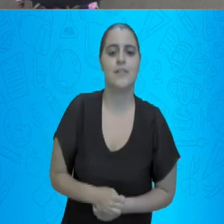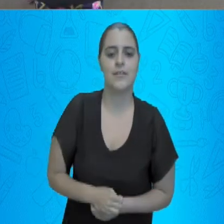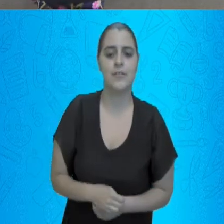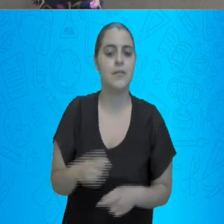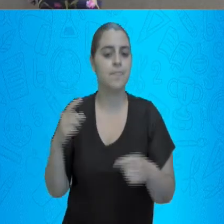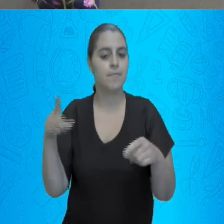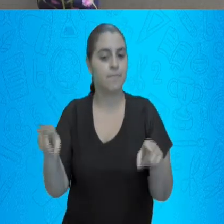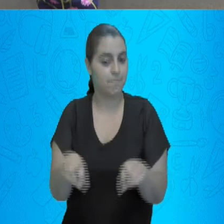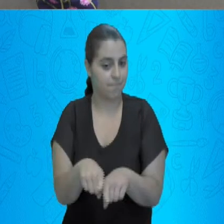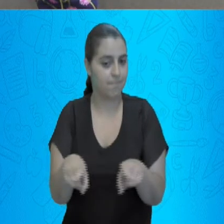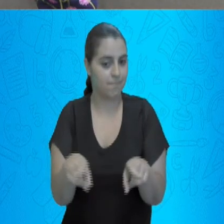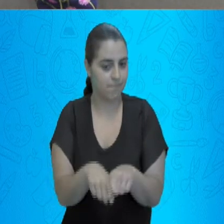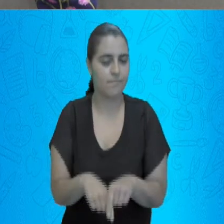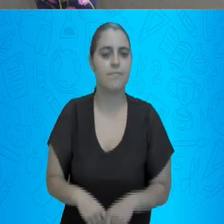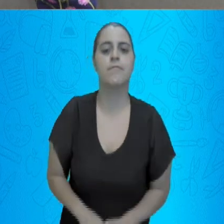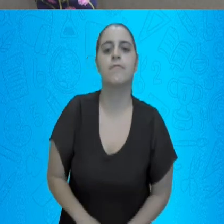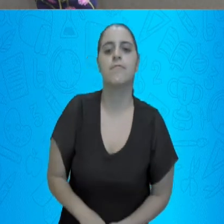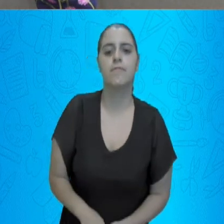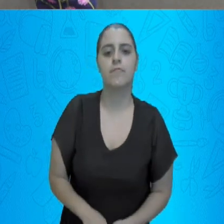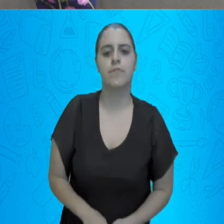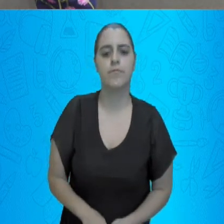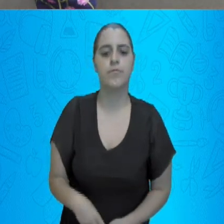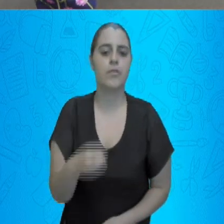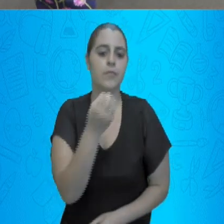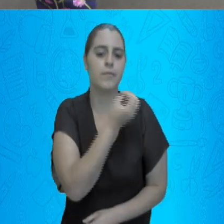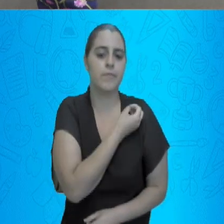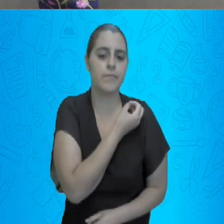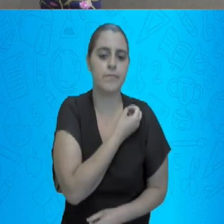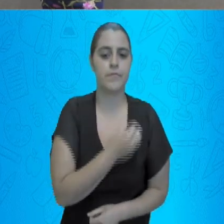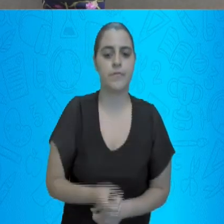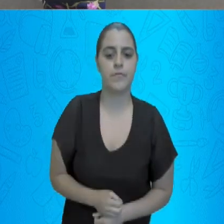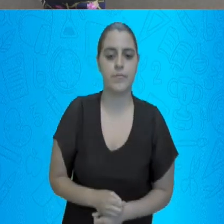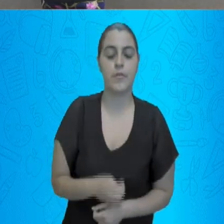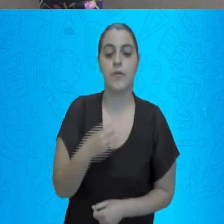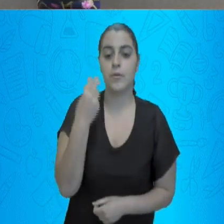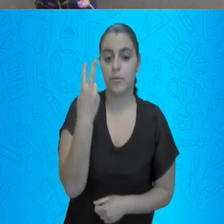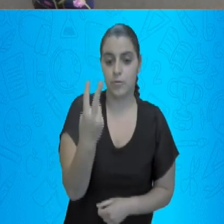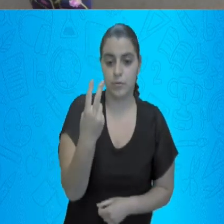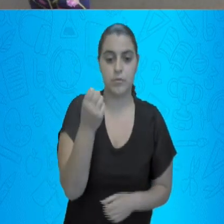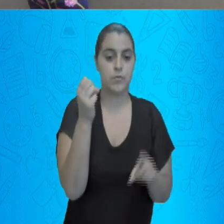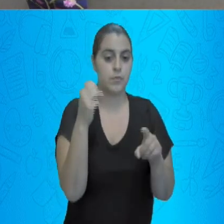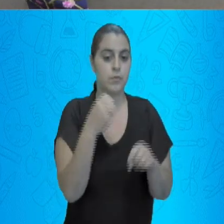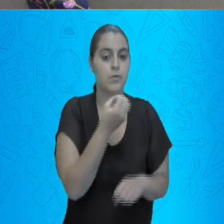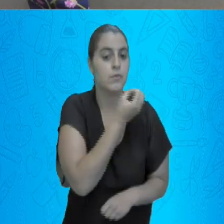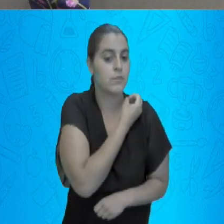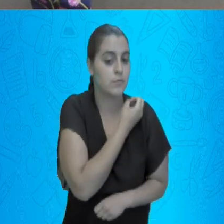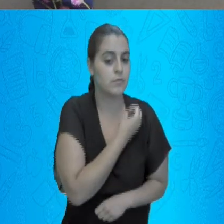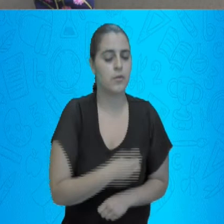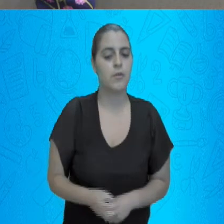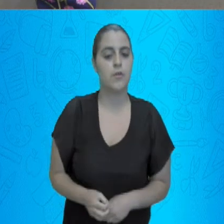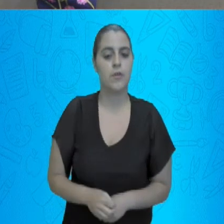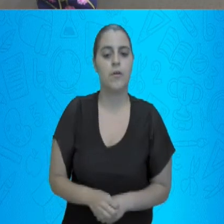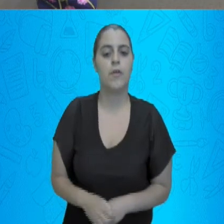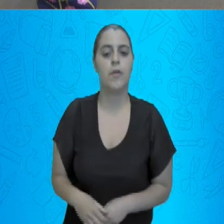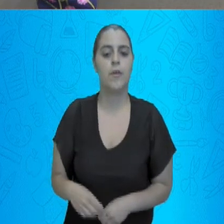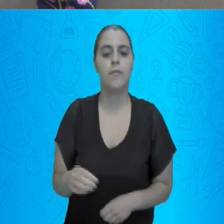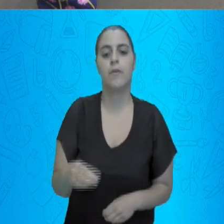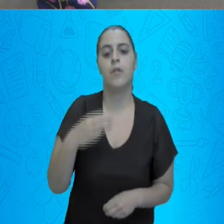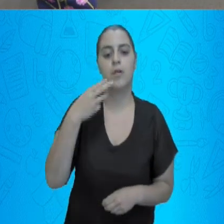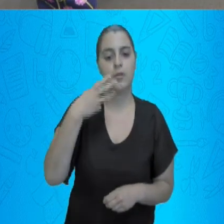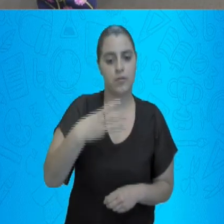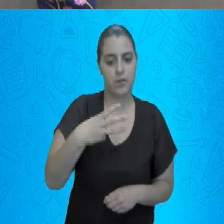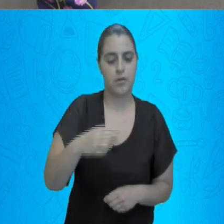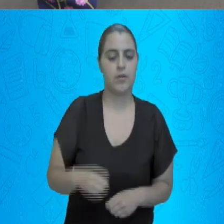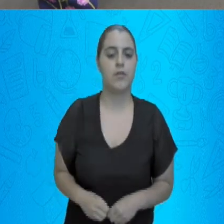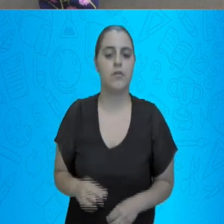também é um número com dois algarismos. Então, eu vou colocar o 3 na